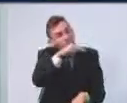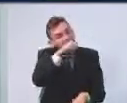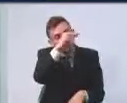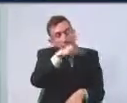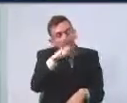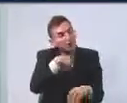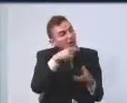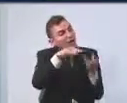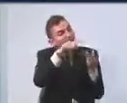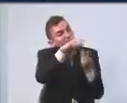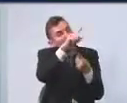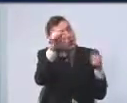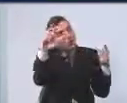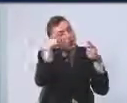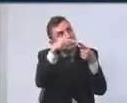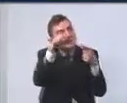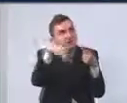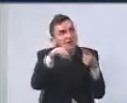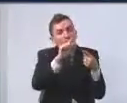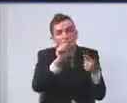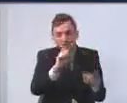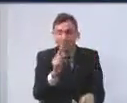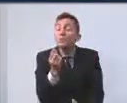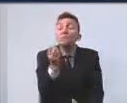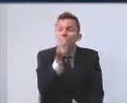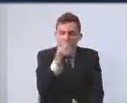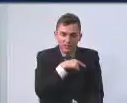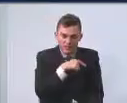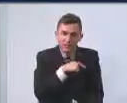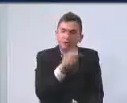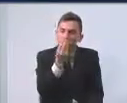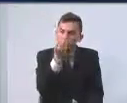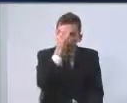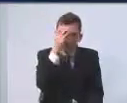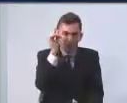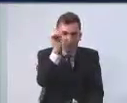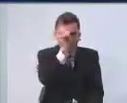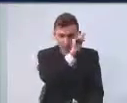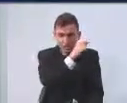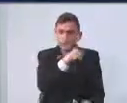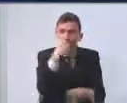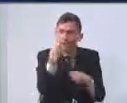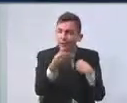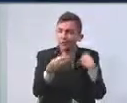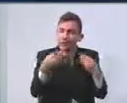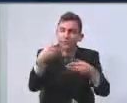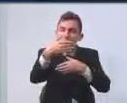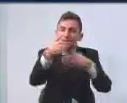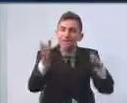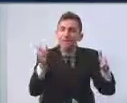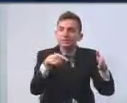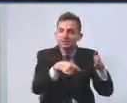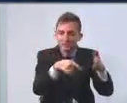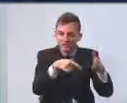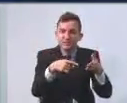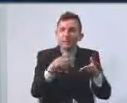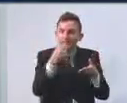Primeiro isso. Por que que eu digo isso? Porque tem muita gente que distribui cesta básica e se diz